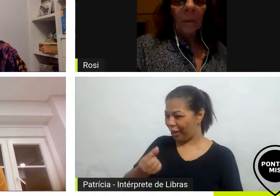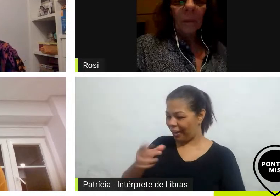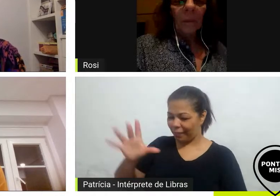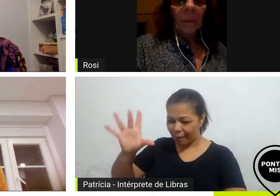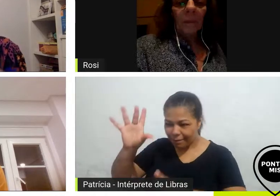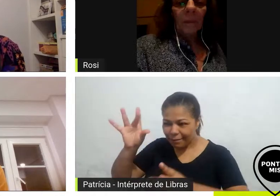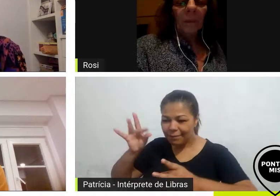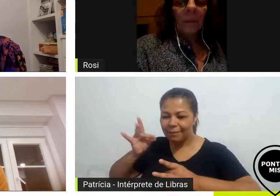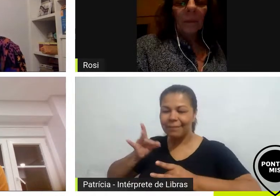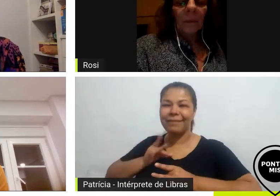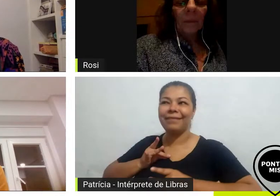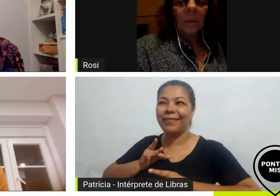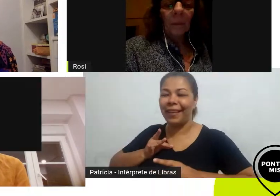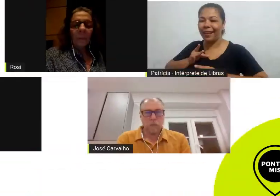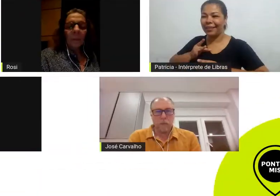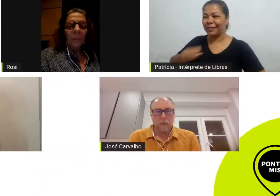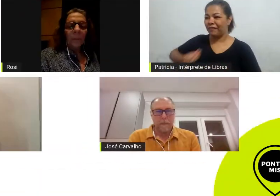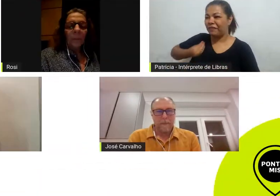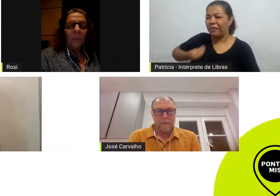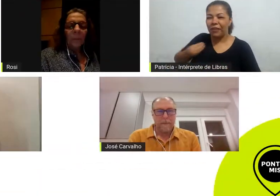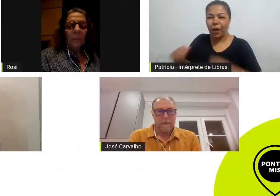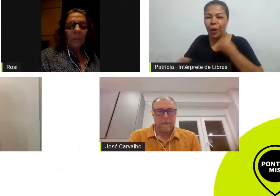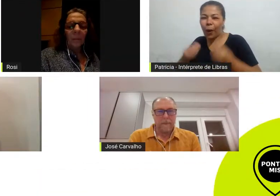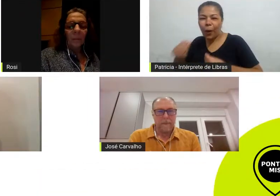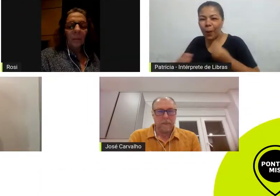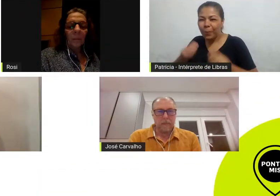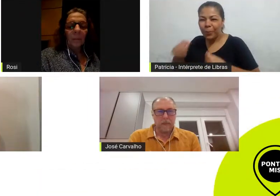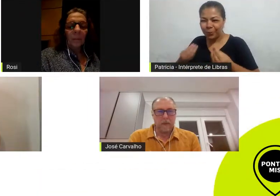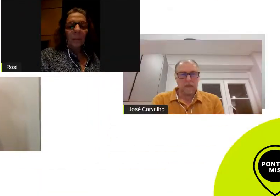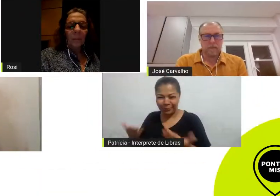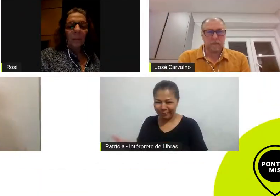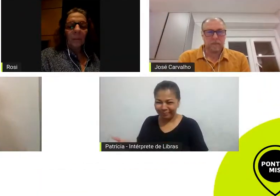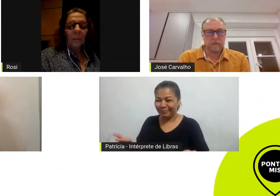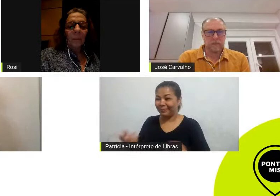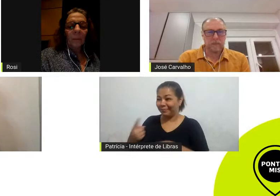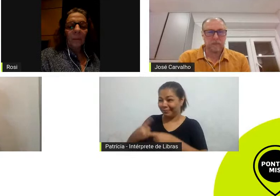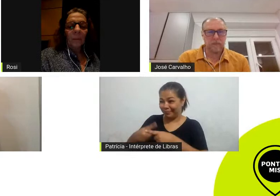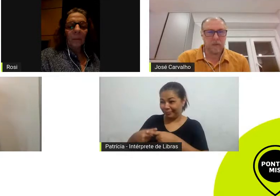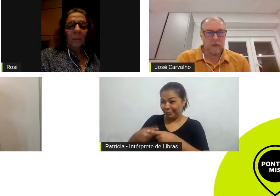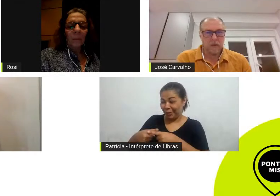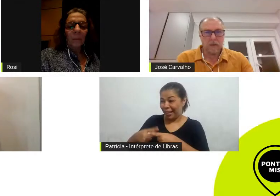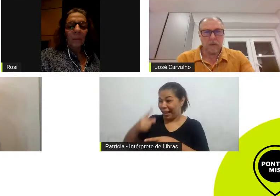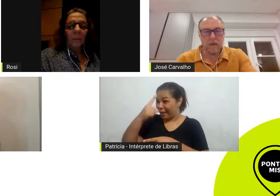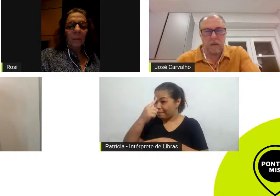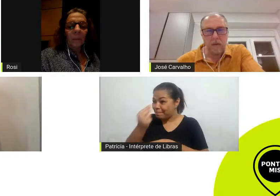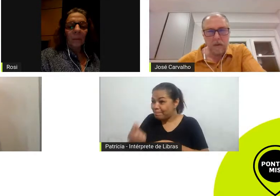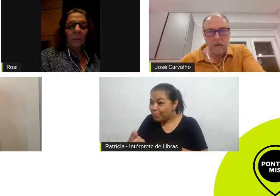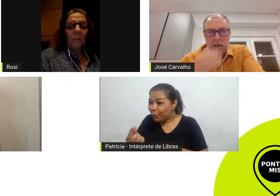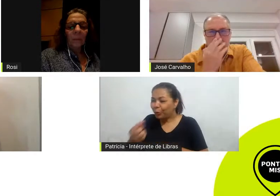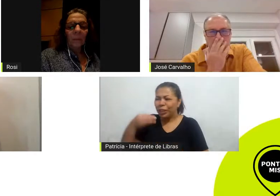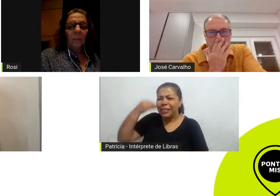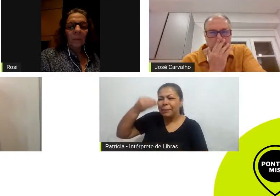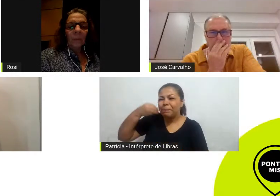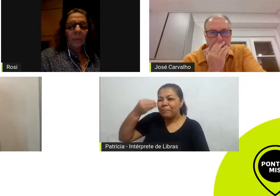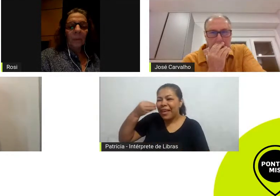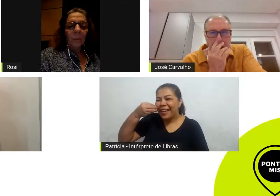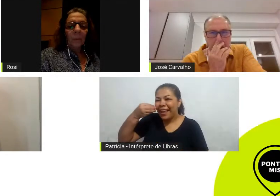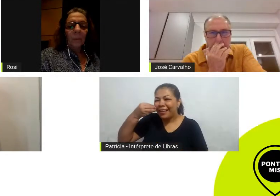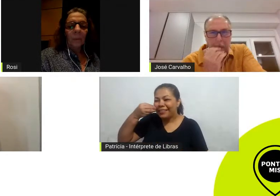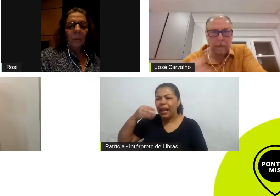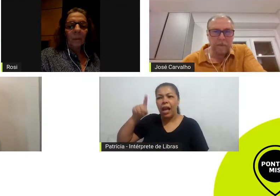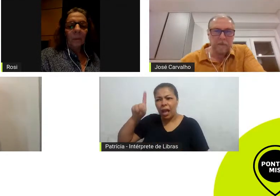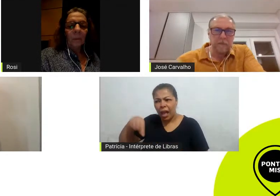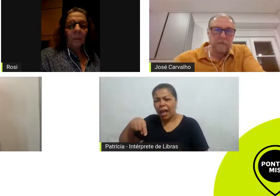essa conexão dessa personagem em referência com as bruxas essas mulheres sábias essas mulheres à frente do